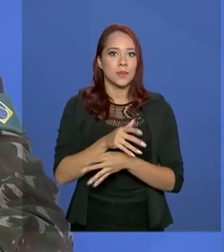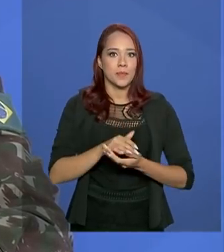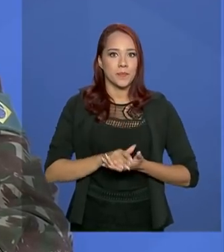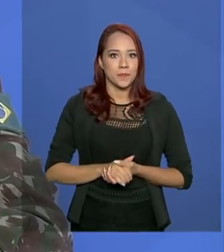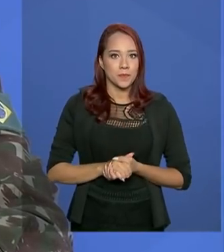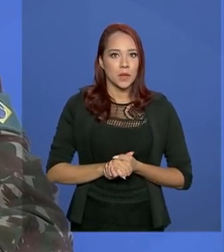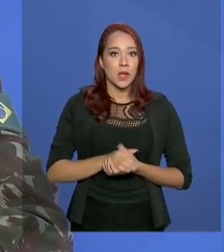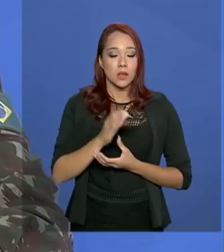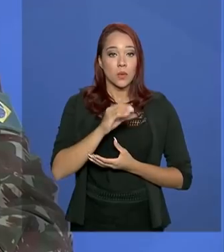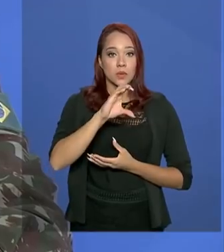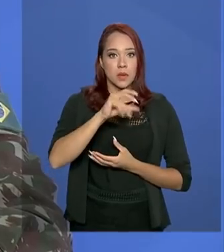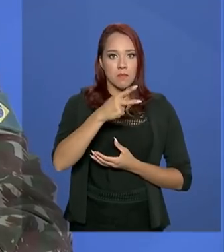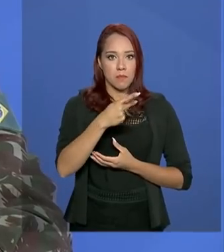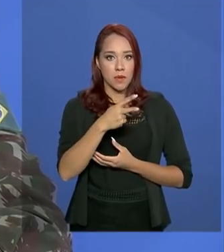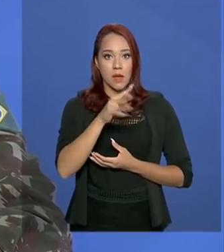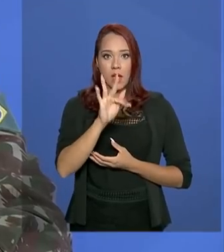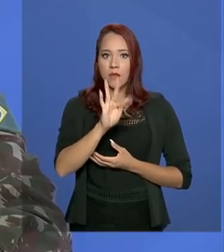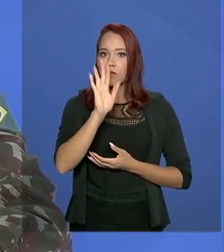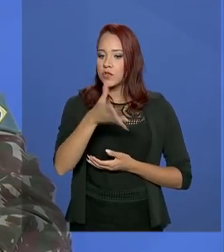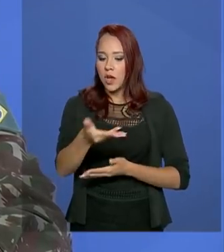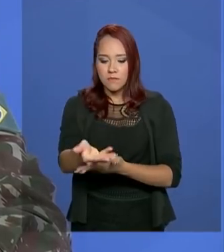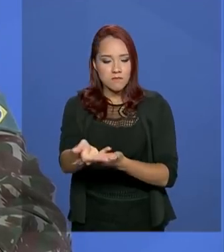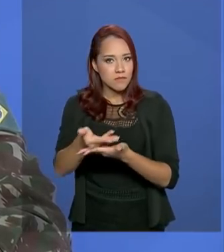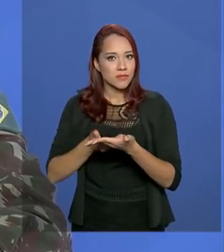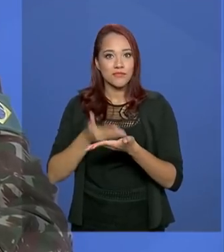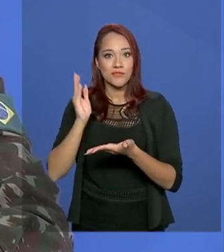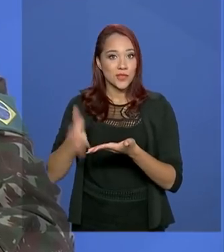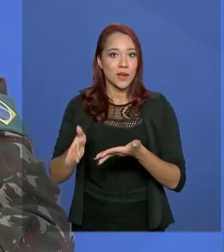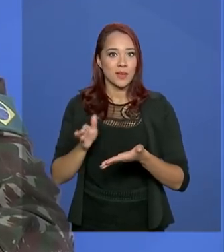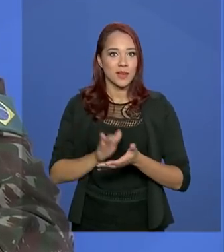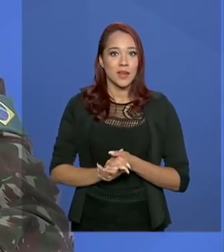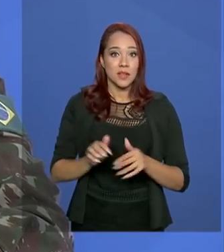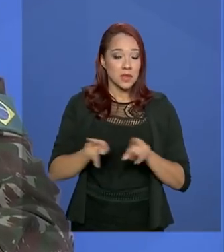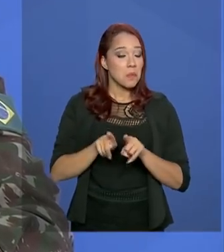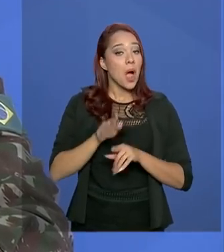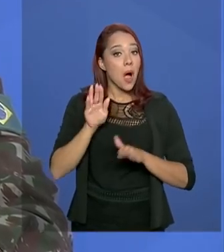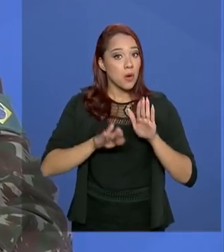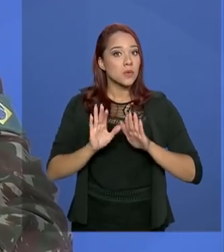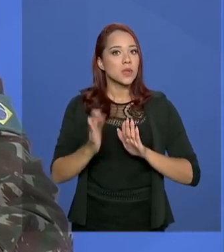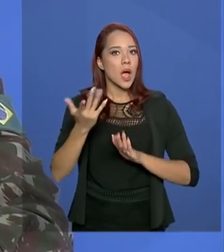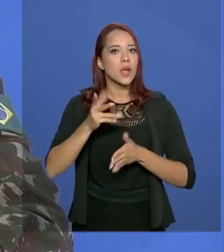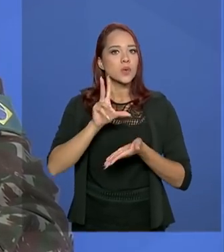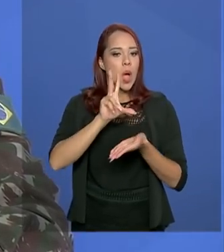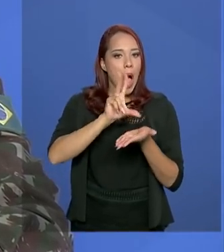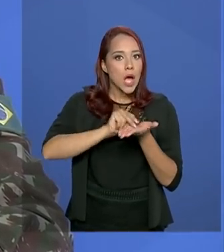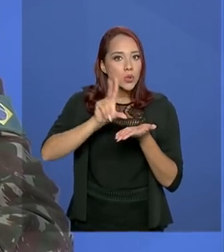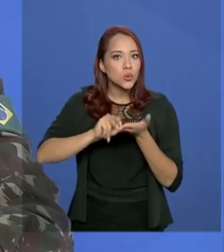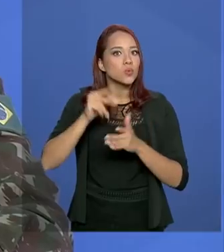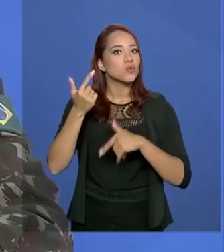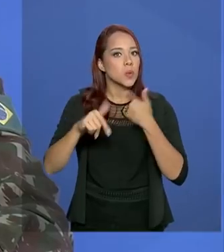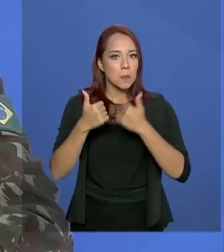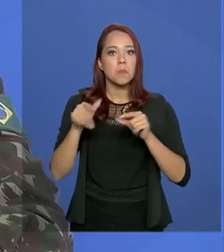O CPF já sai retirado. Em alguns casos, a carteira de trabalho.